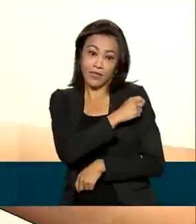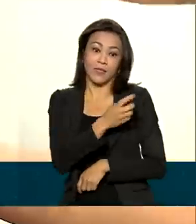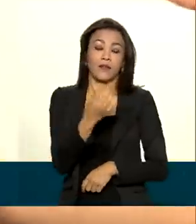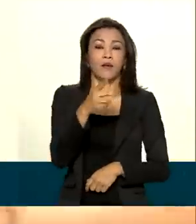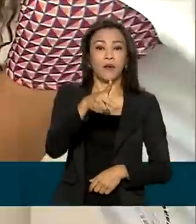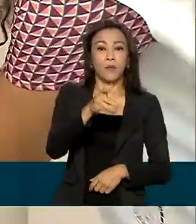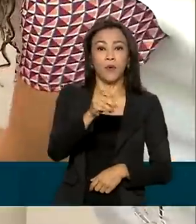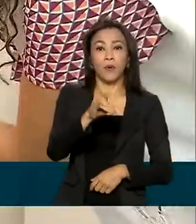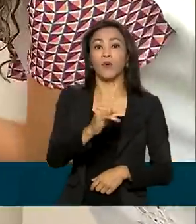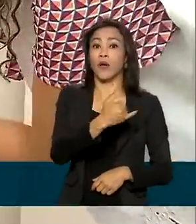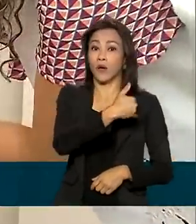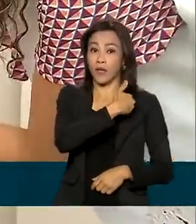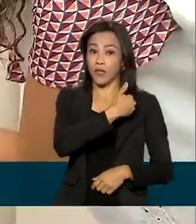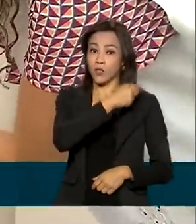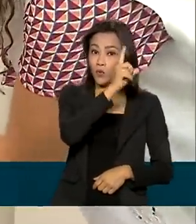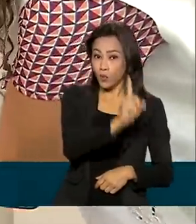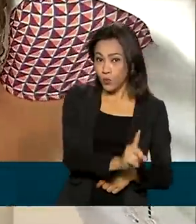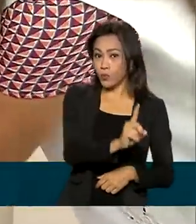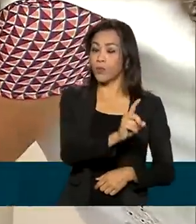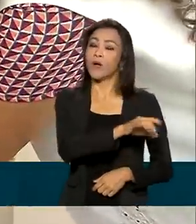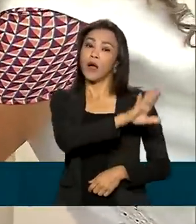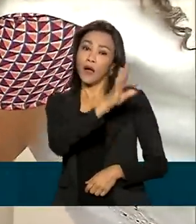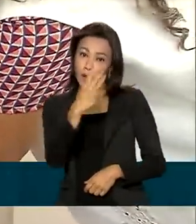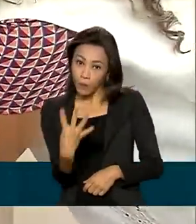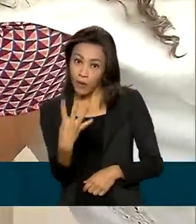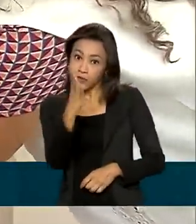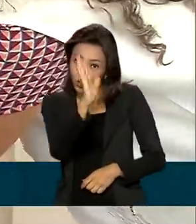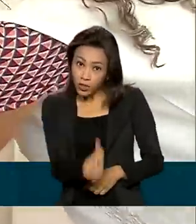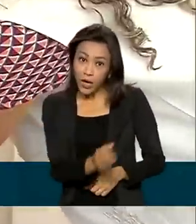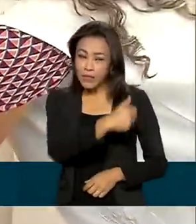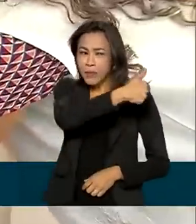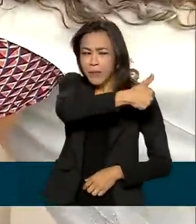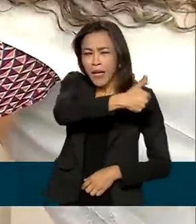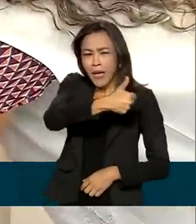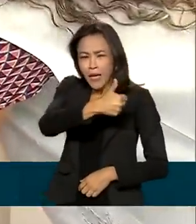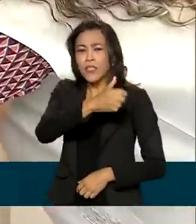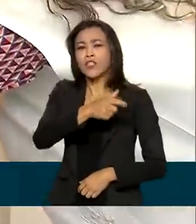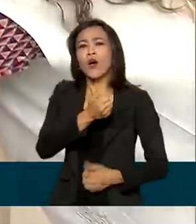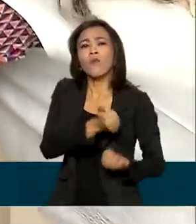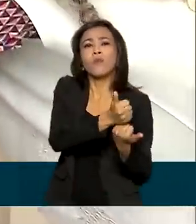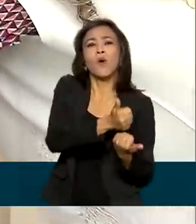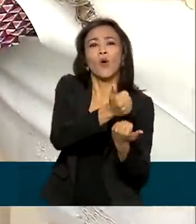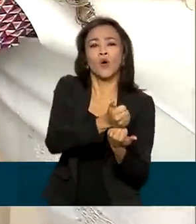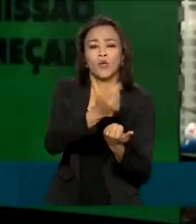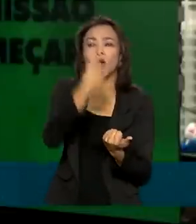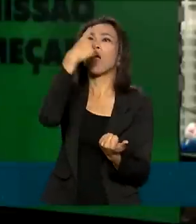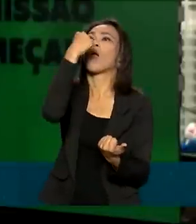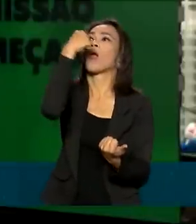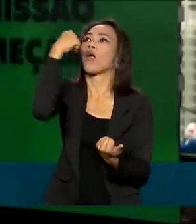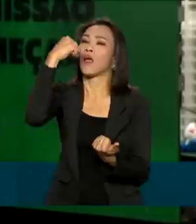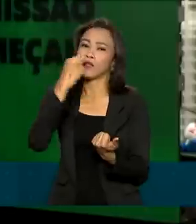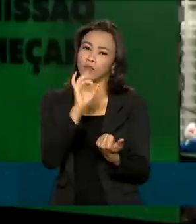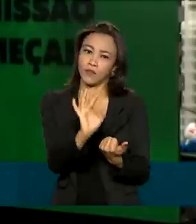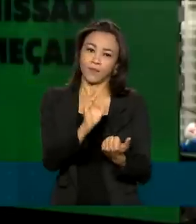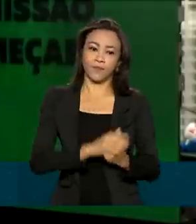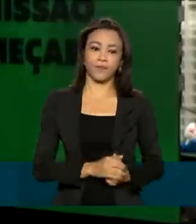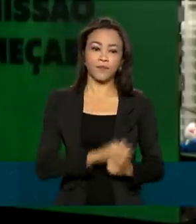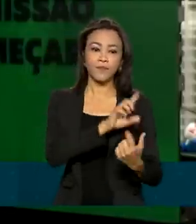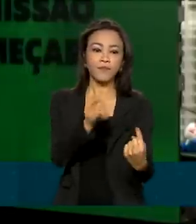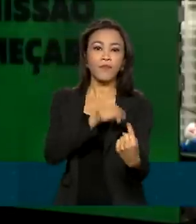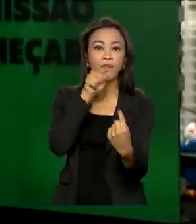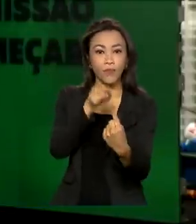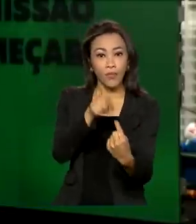4 anos que já tenham tomado essas primeiras doses recebem um reforço em gotinhas. A campanha busca